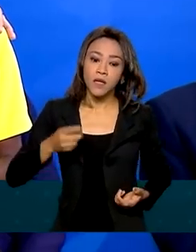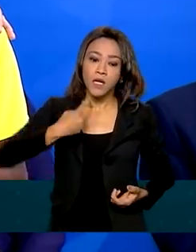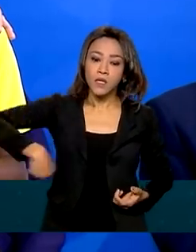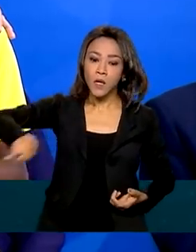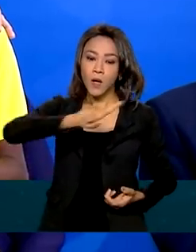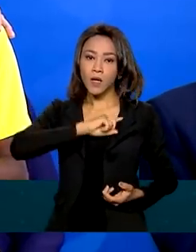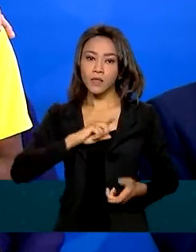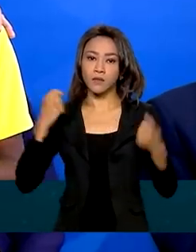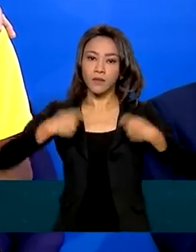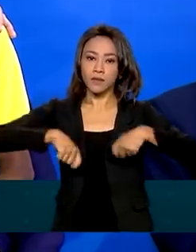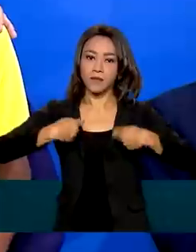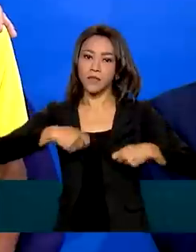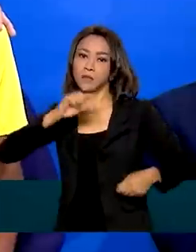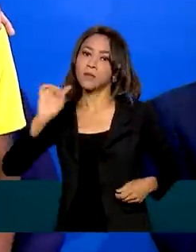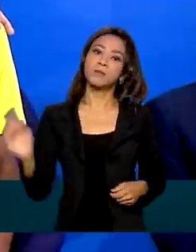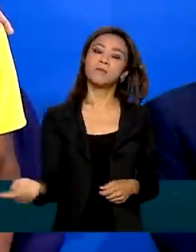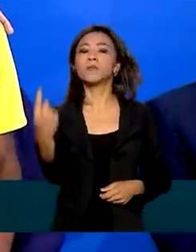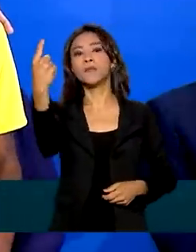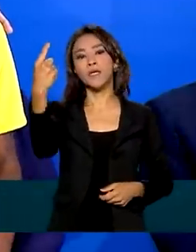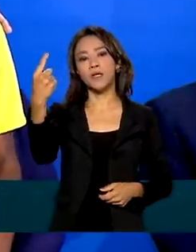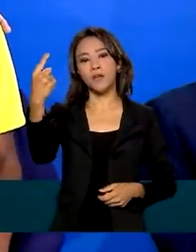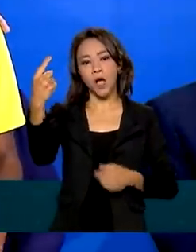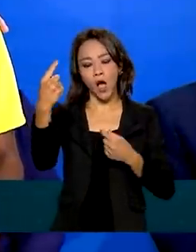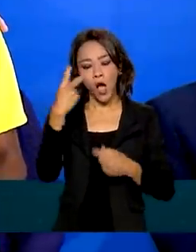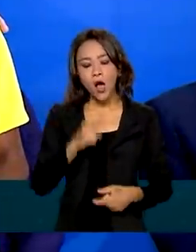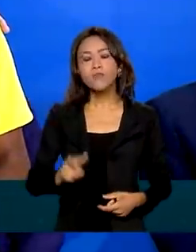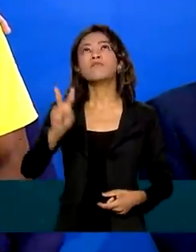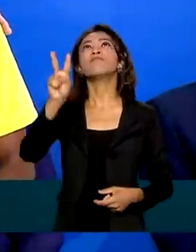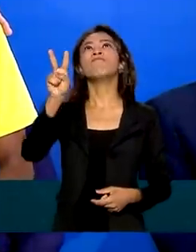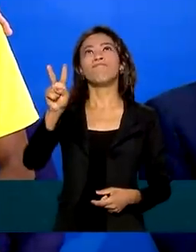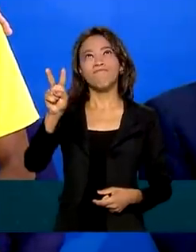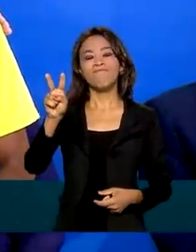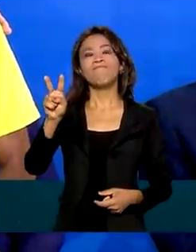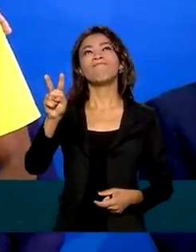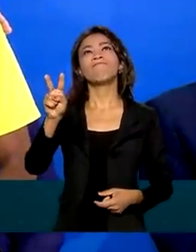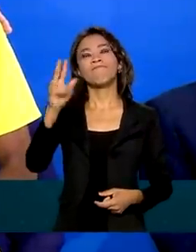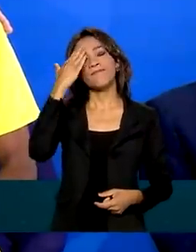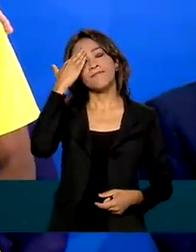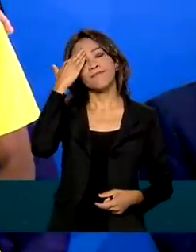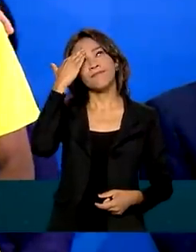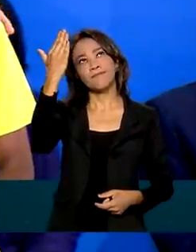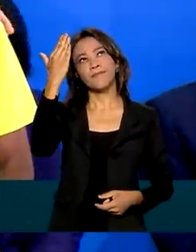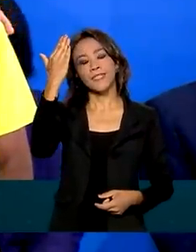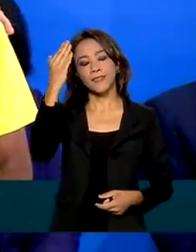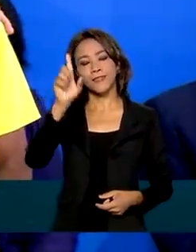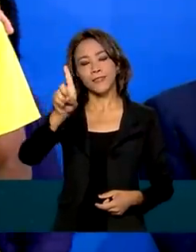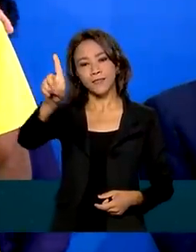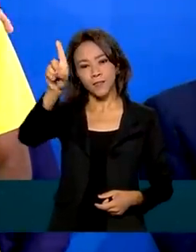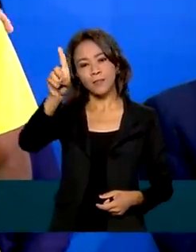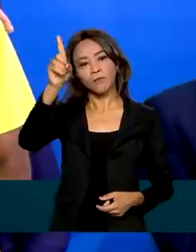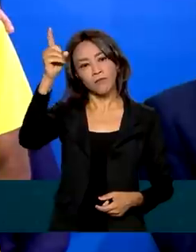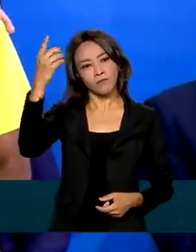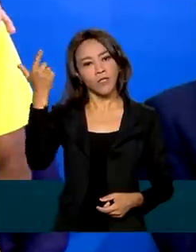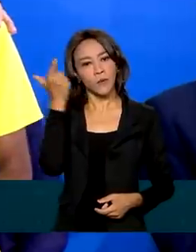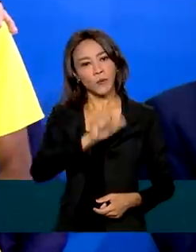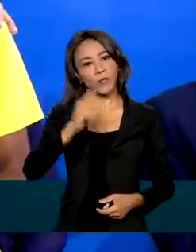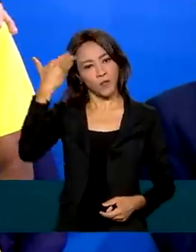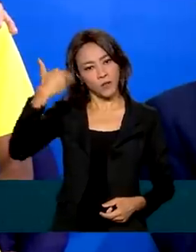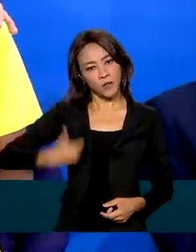devemos primeiro levantar os olhos para os céus, agradecer a Deus o que nós temos